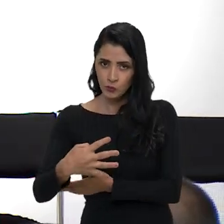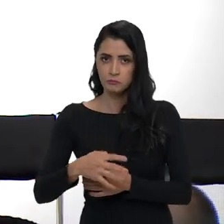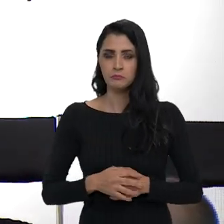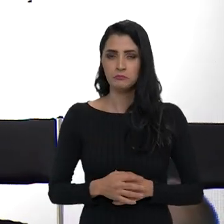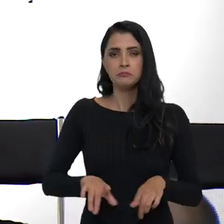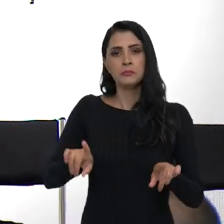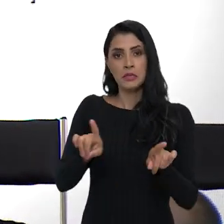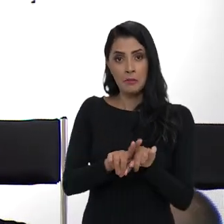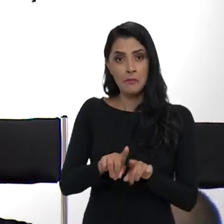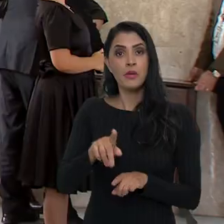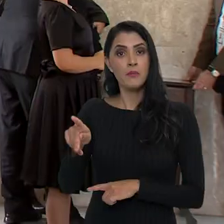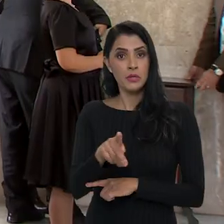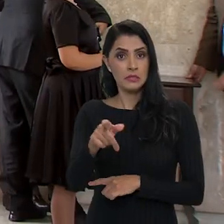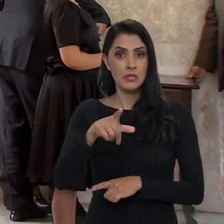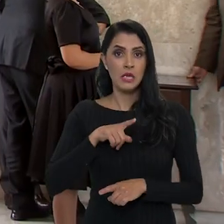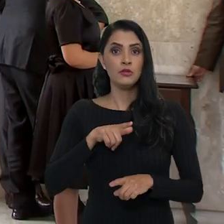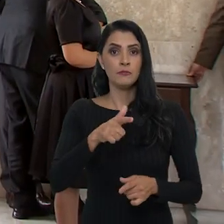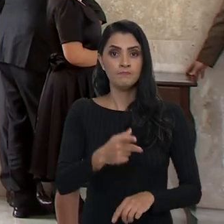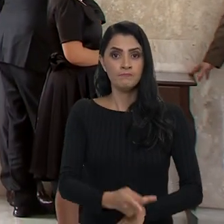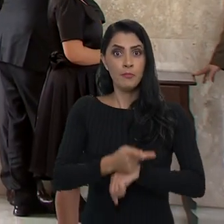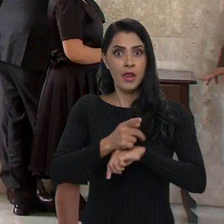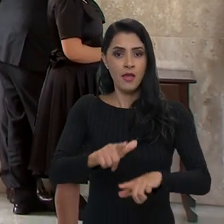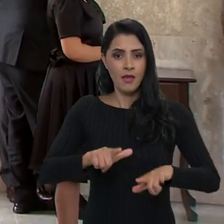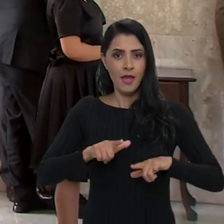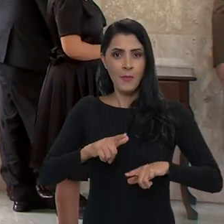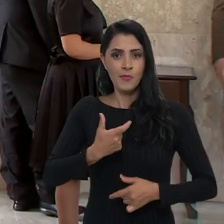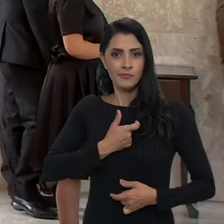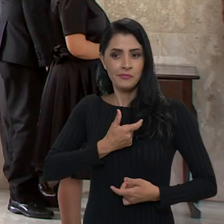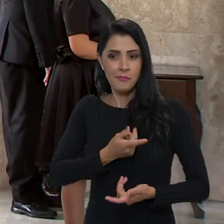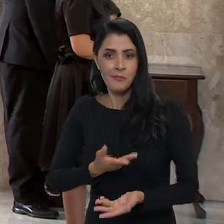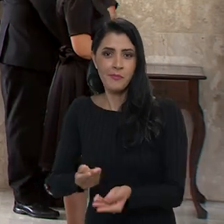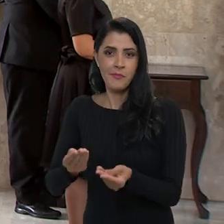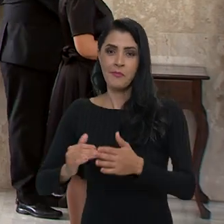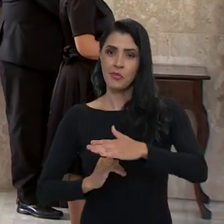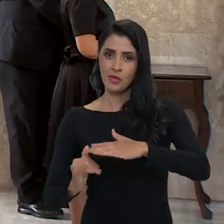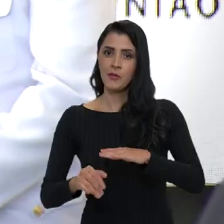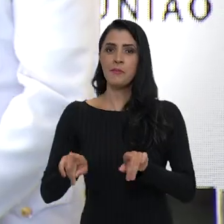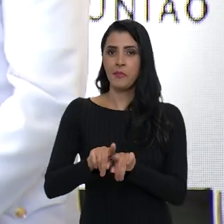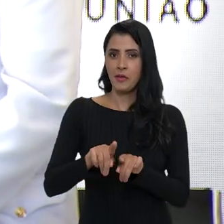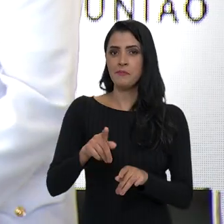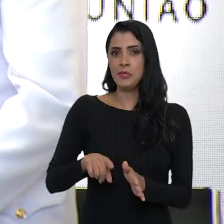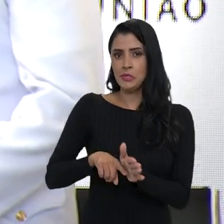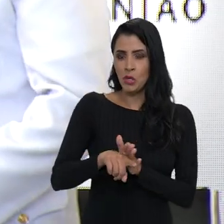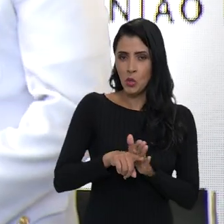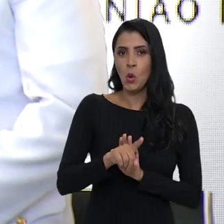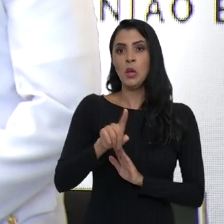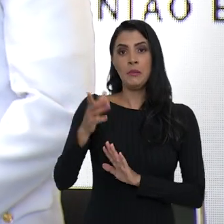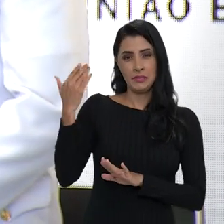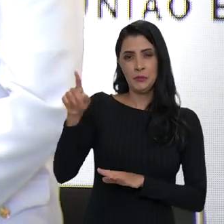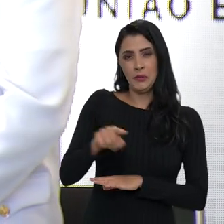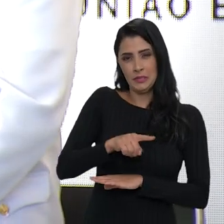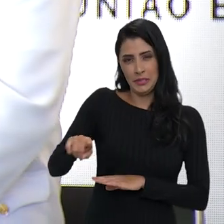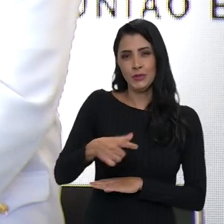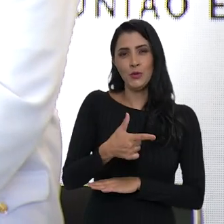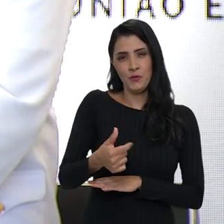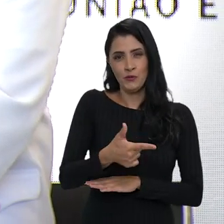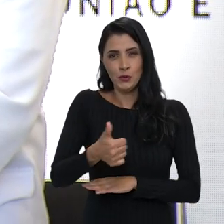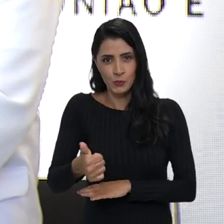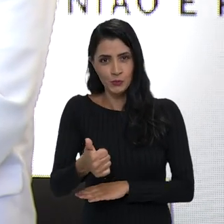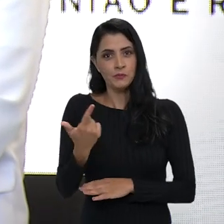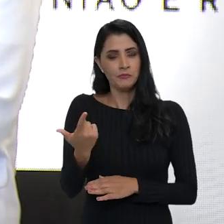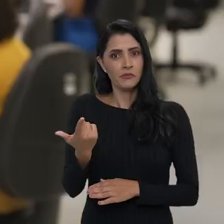2024. Além disso, o presidente condecorou entidades e pesquisadores que tiveram a honraria revogada em